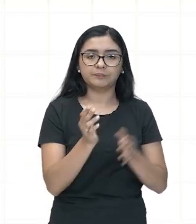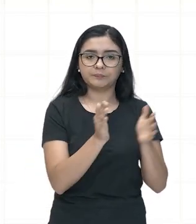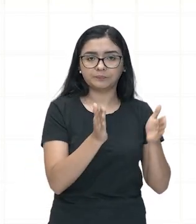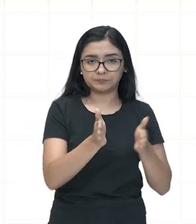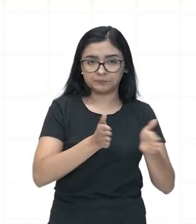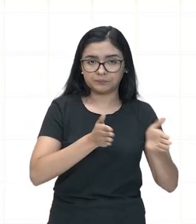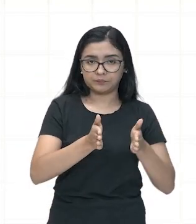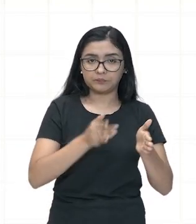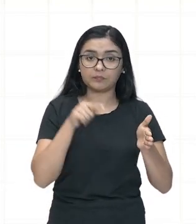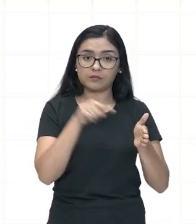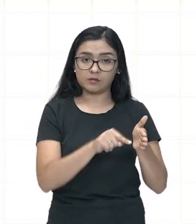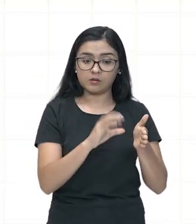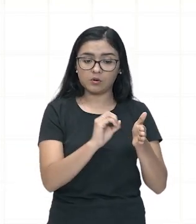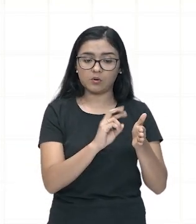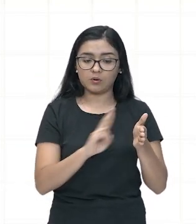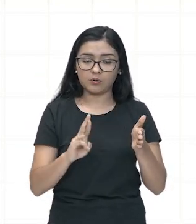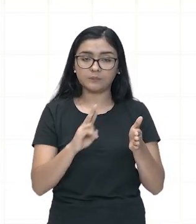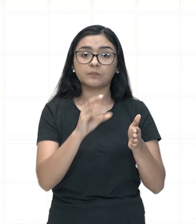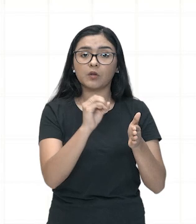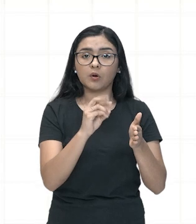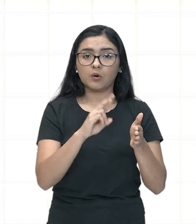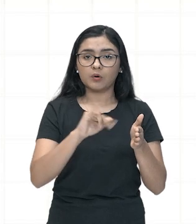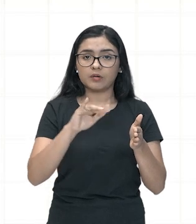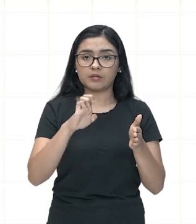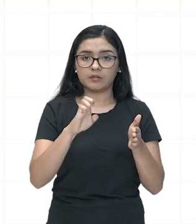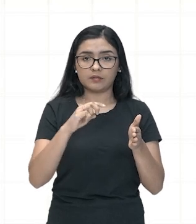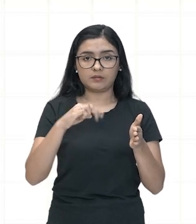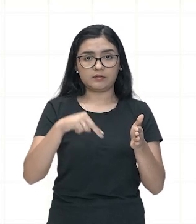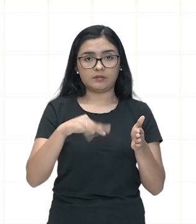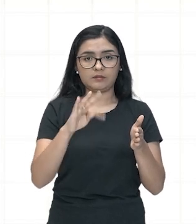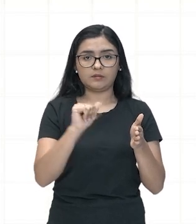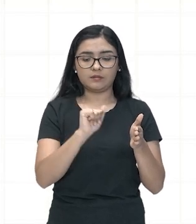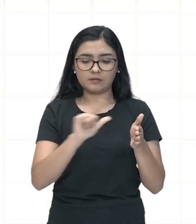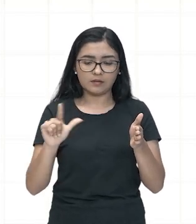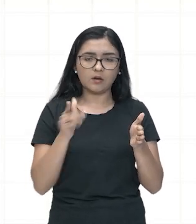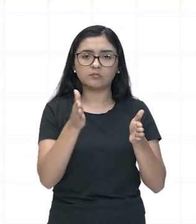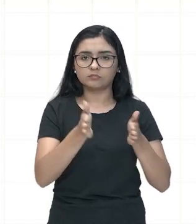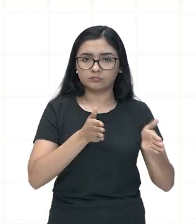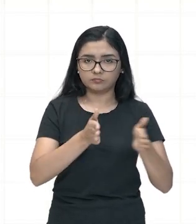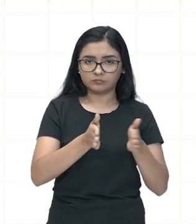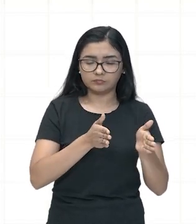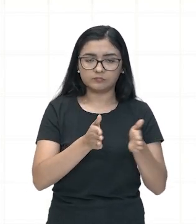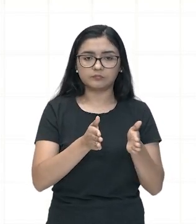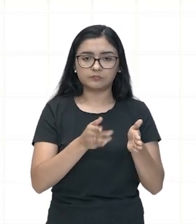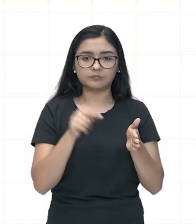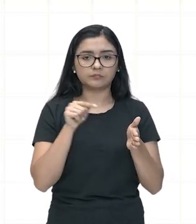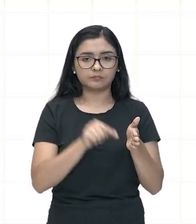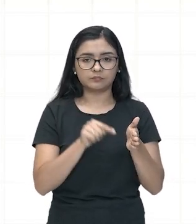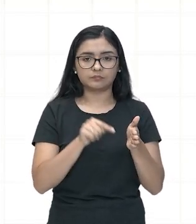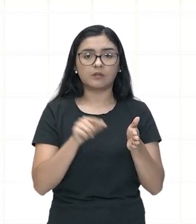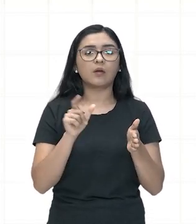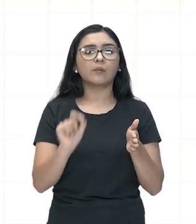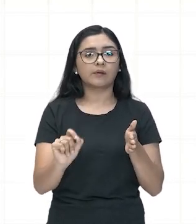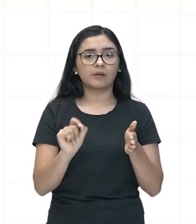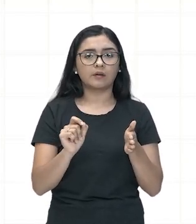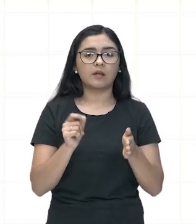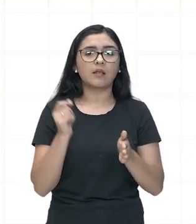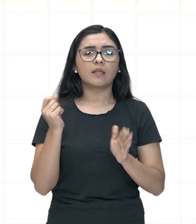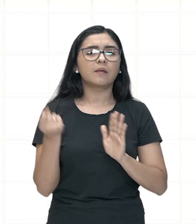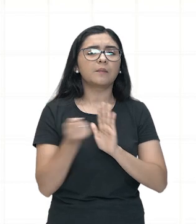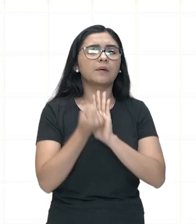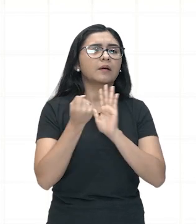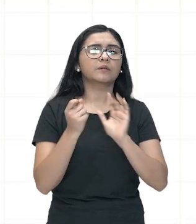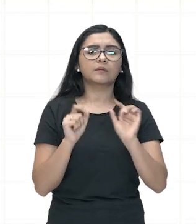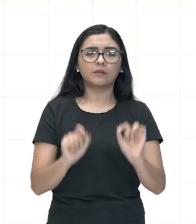Antiguidade Oriental, essa fase, turminha, aqui na Antiguidade Oriental, ela é marcada